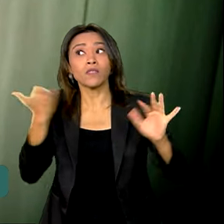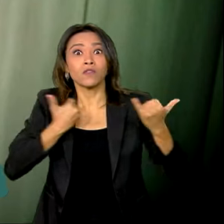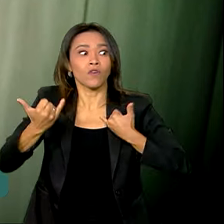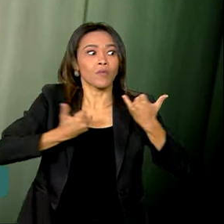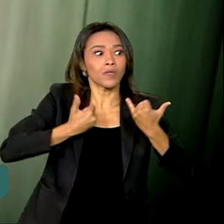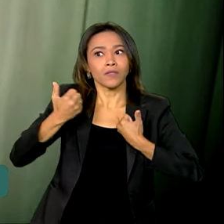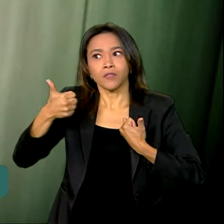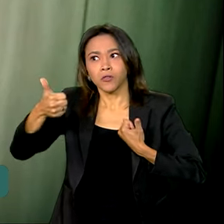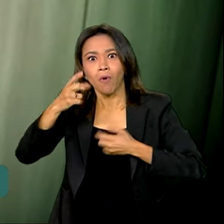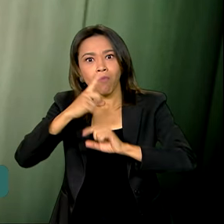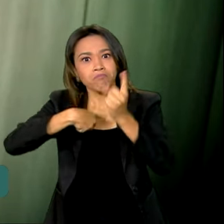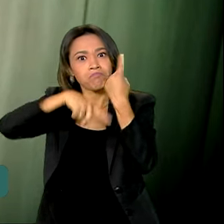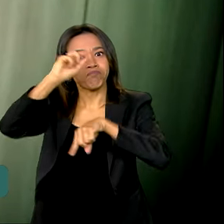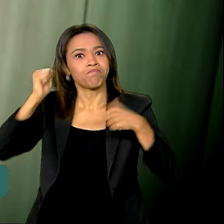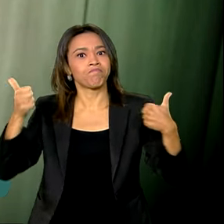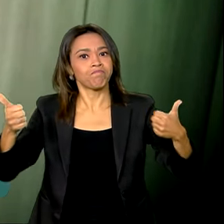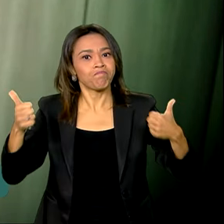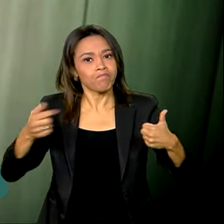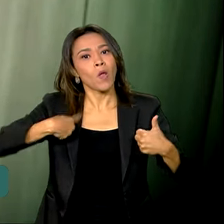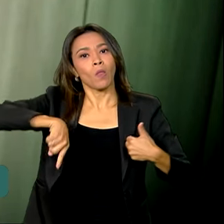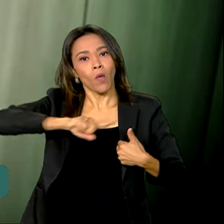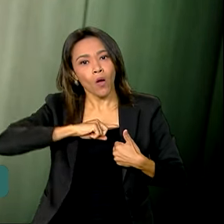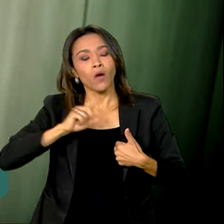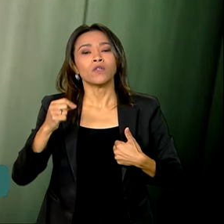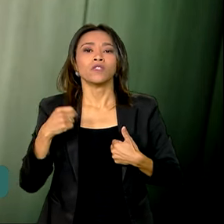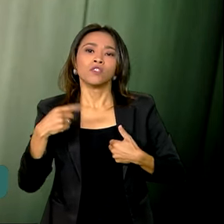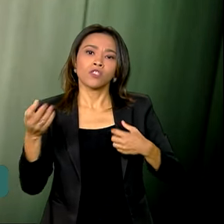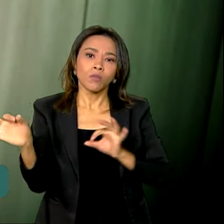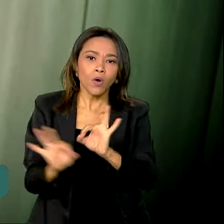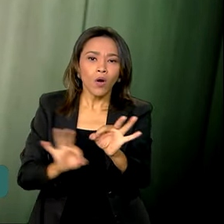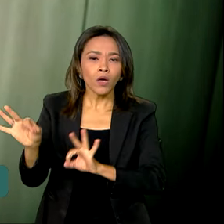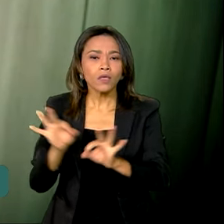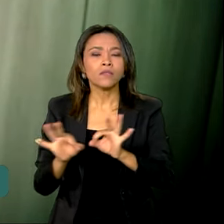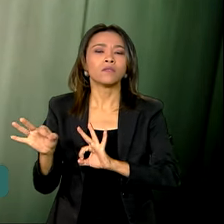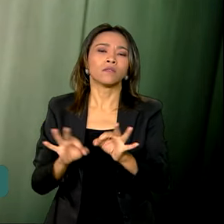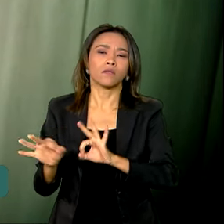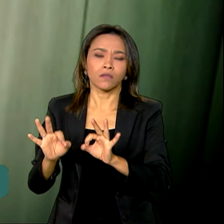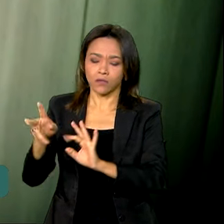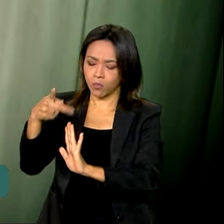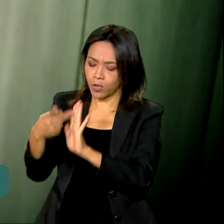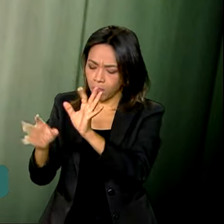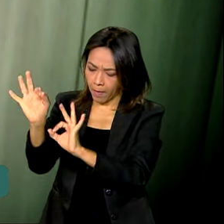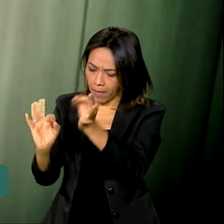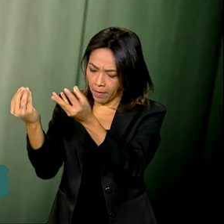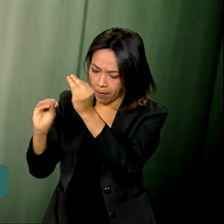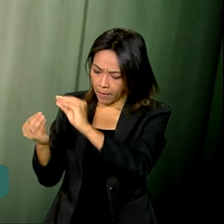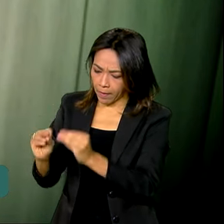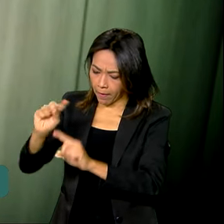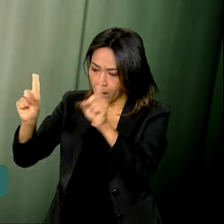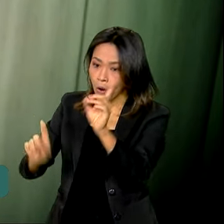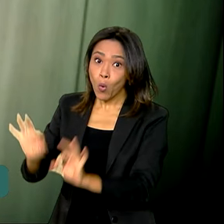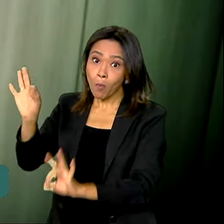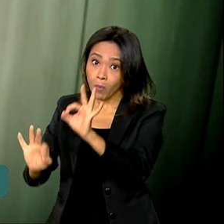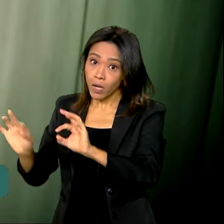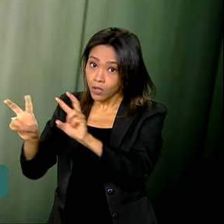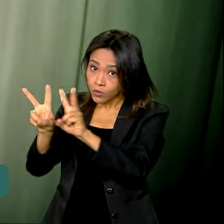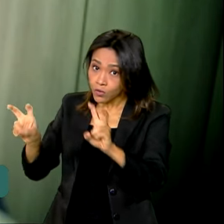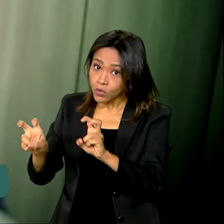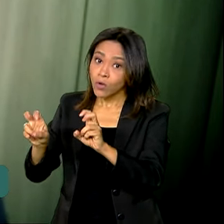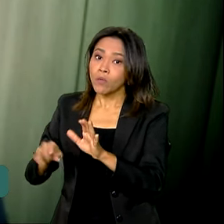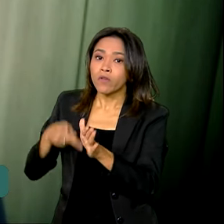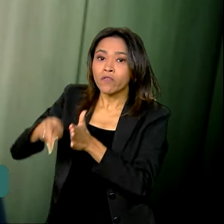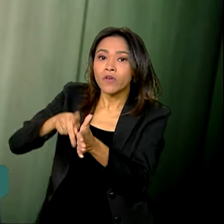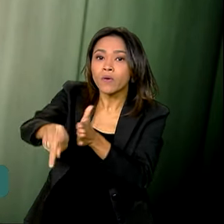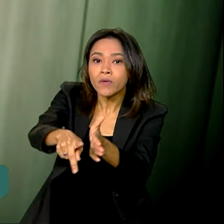e nós estamos estruturando no Ministério um plano nacional de ferrovias que vai se